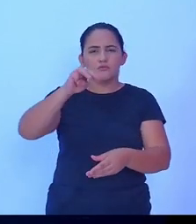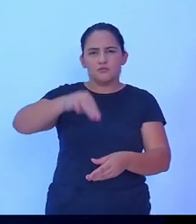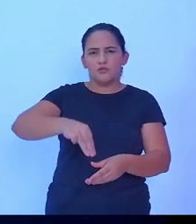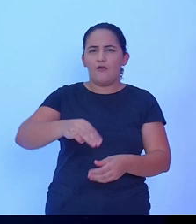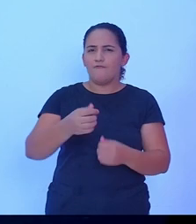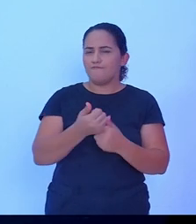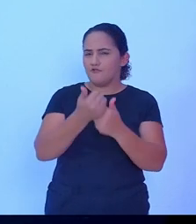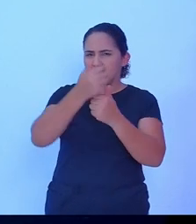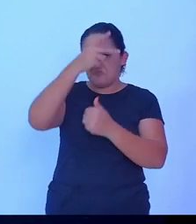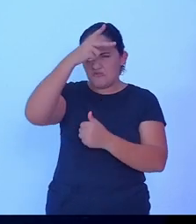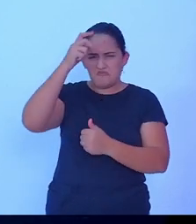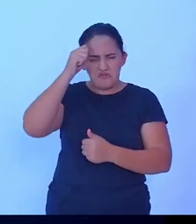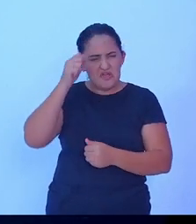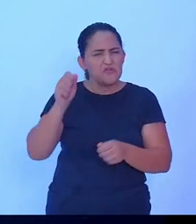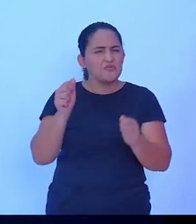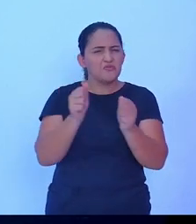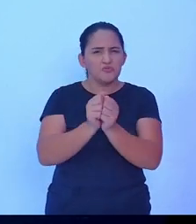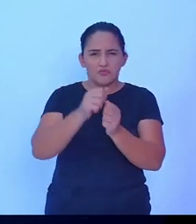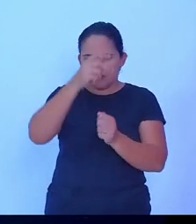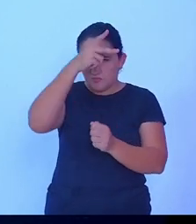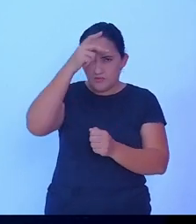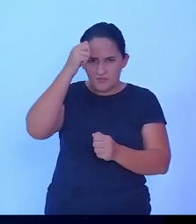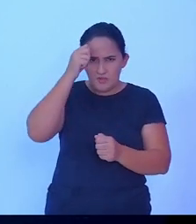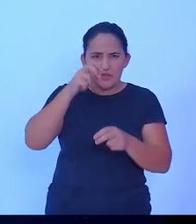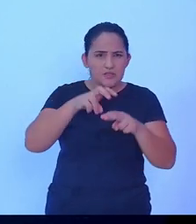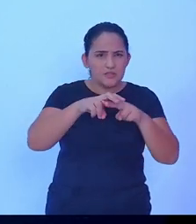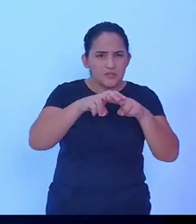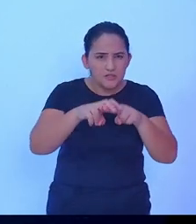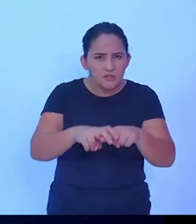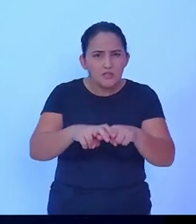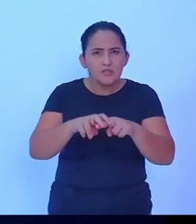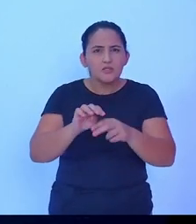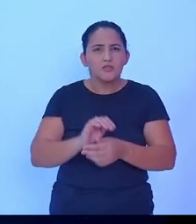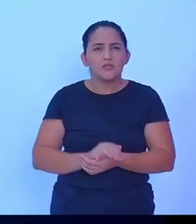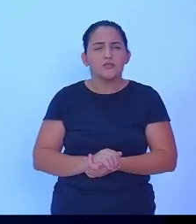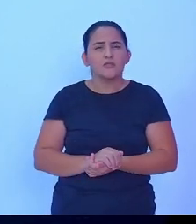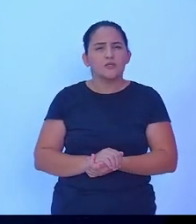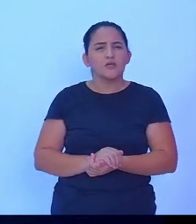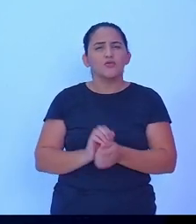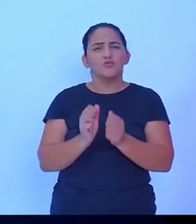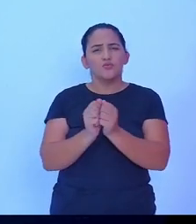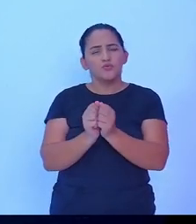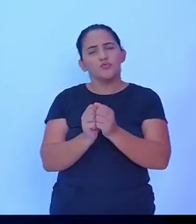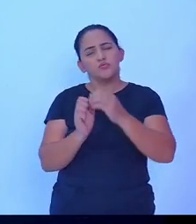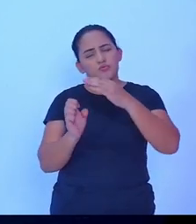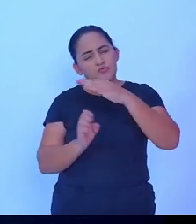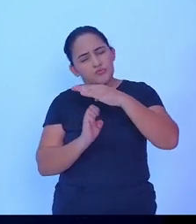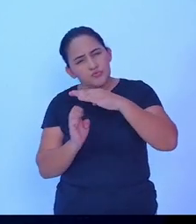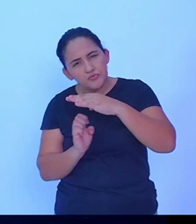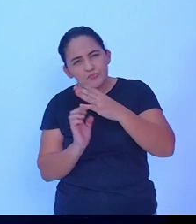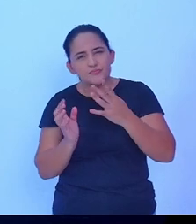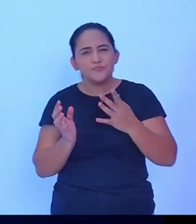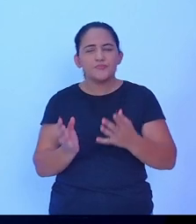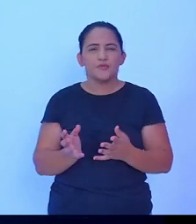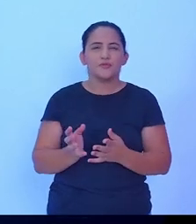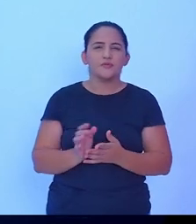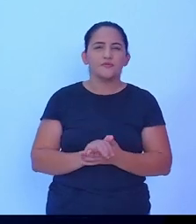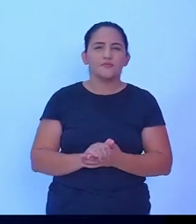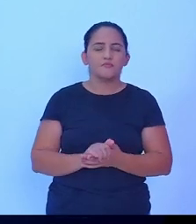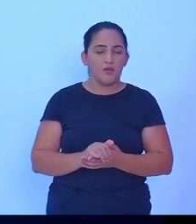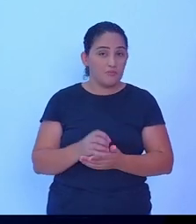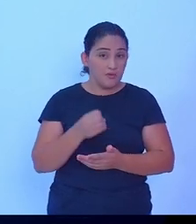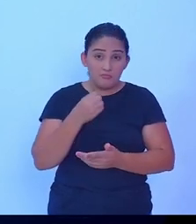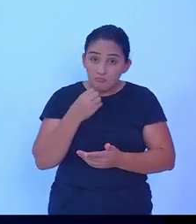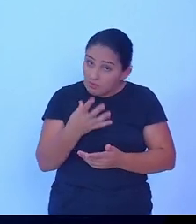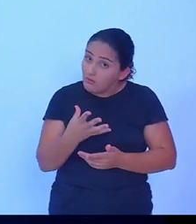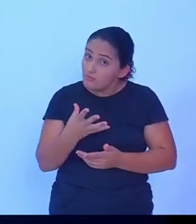-prefeito vai ter que sentar com esses empreendedores porque isso é bom para a Rolim